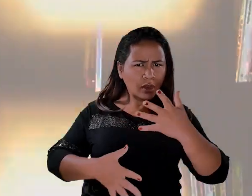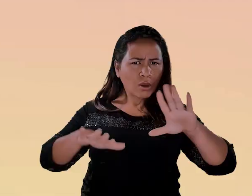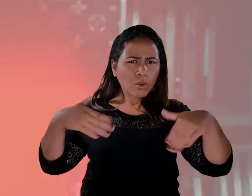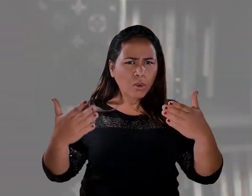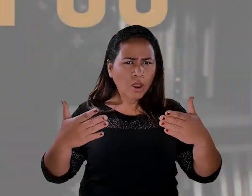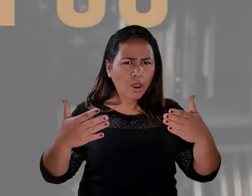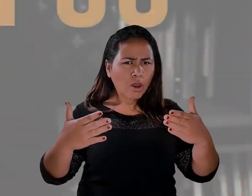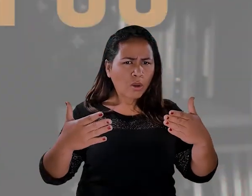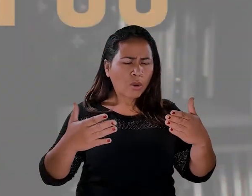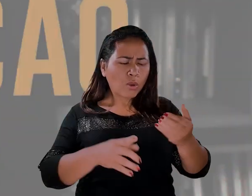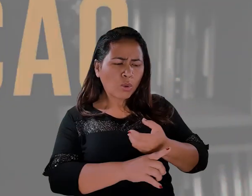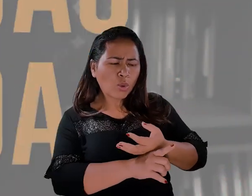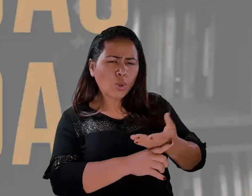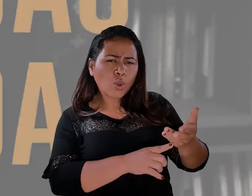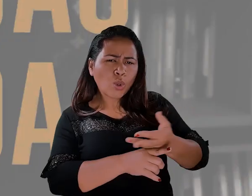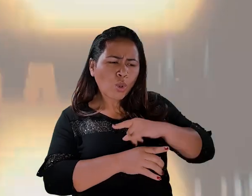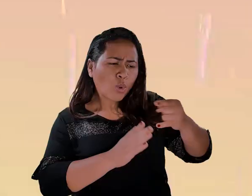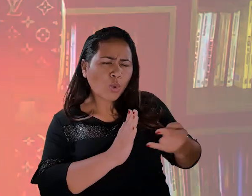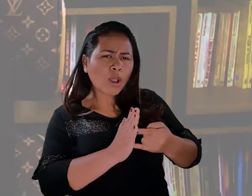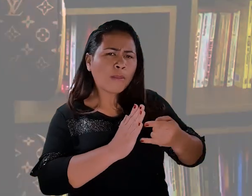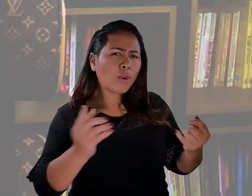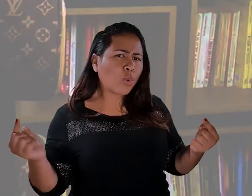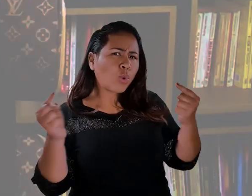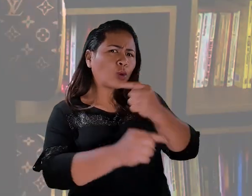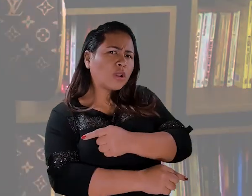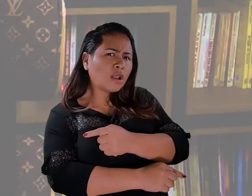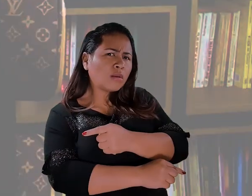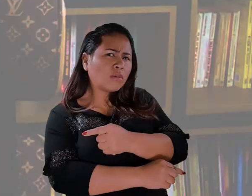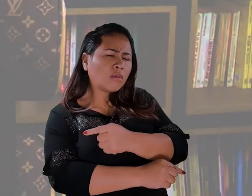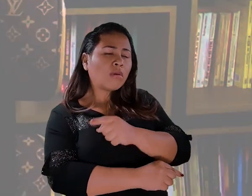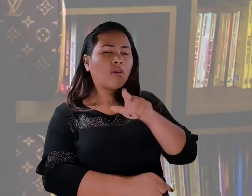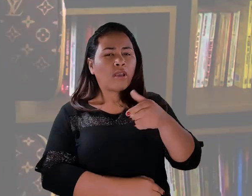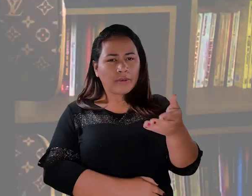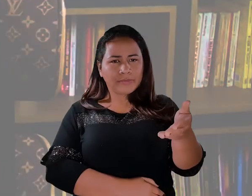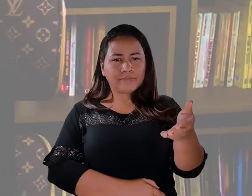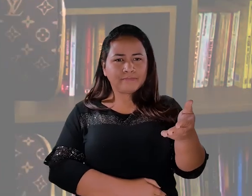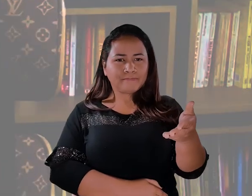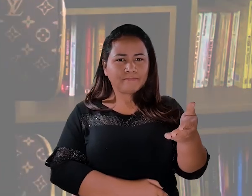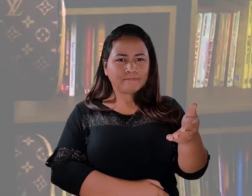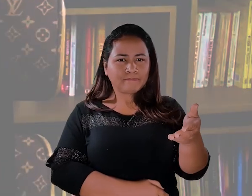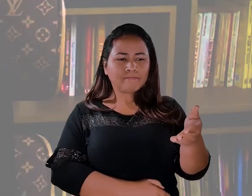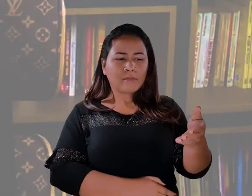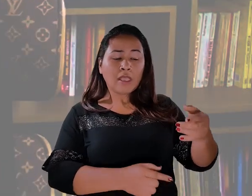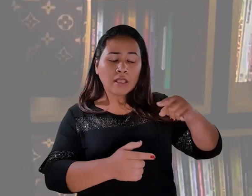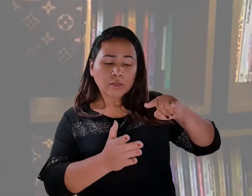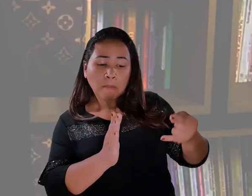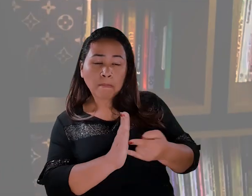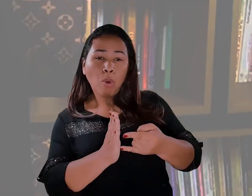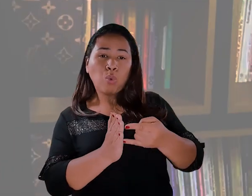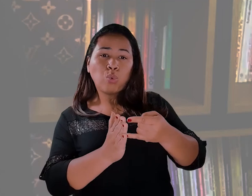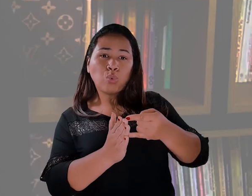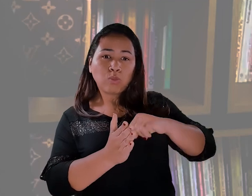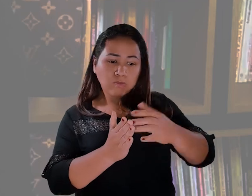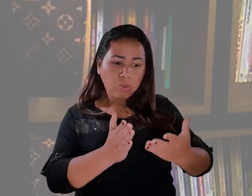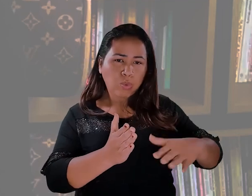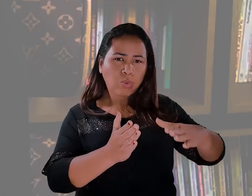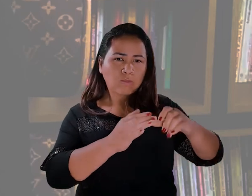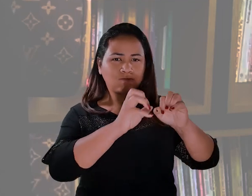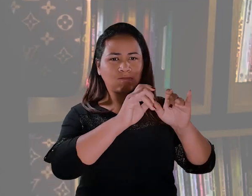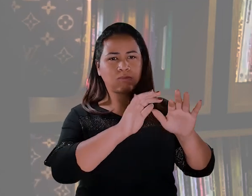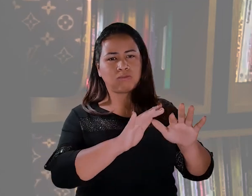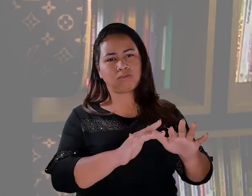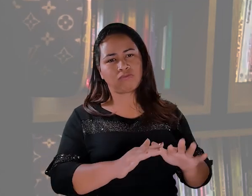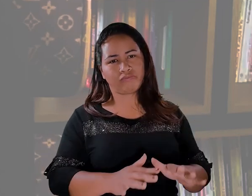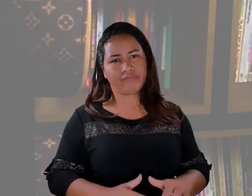vítima é o descolapso da função de onda. Então, todo o meu método começa com a vítima. Por isso que as vítimas não gostam de mim.